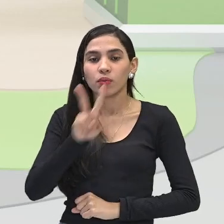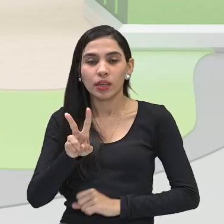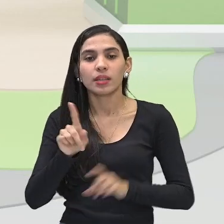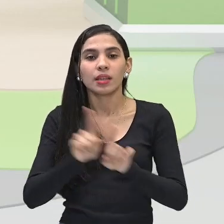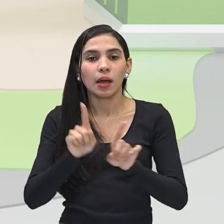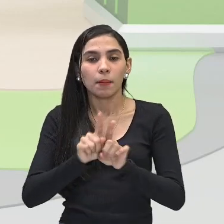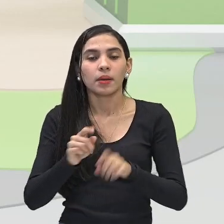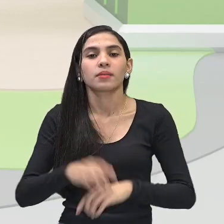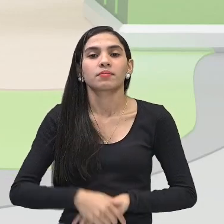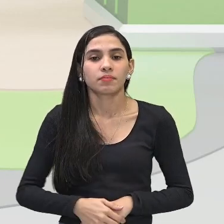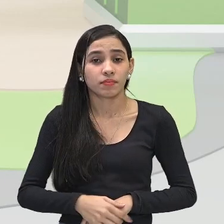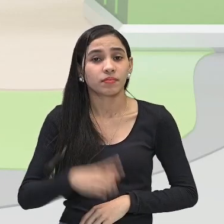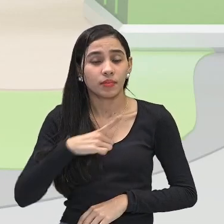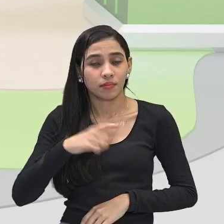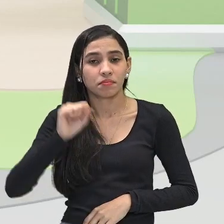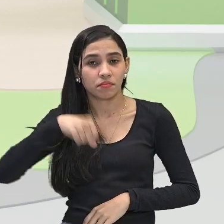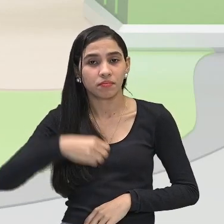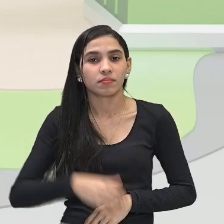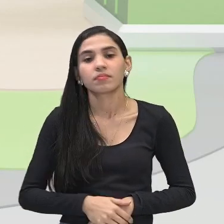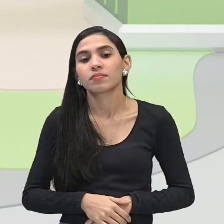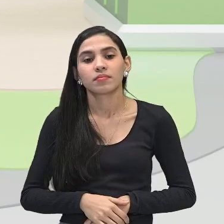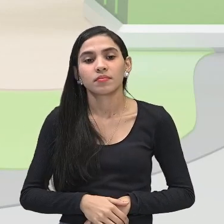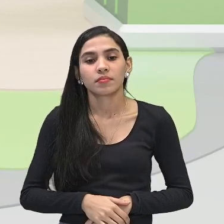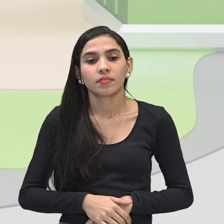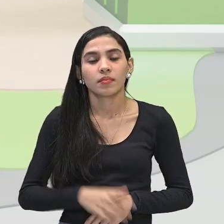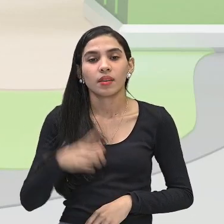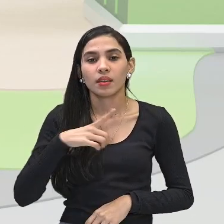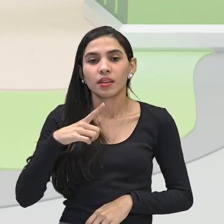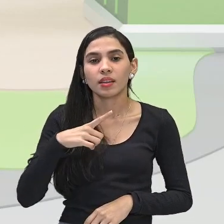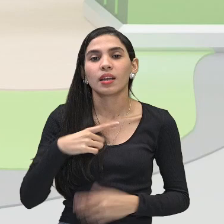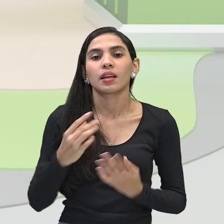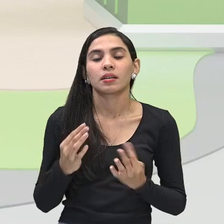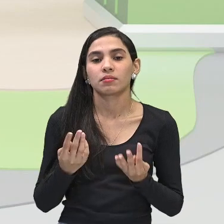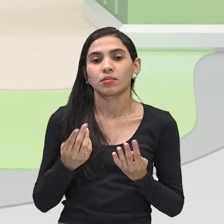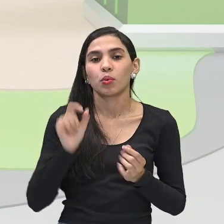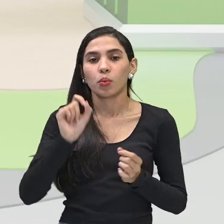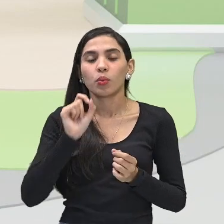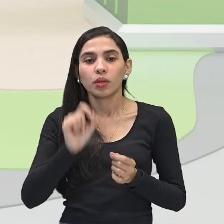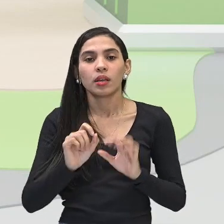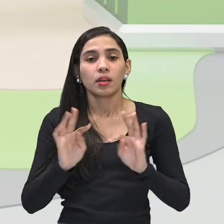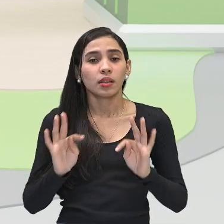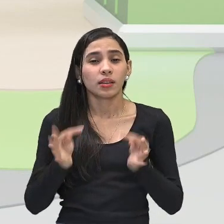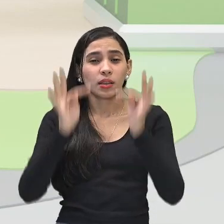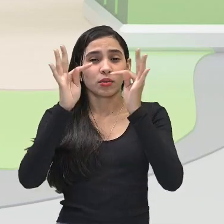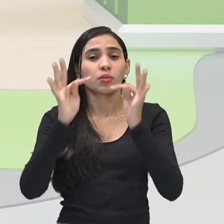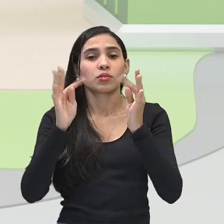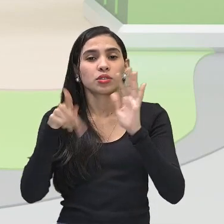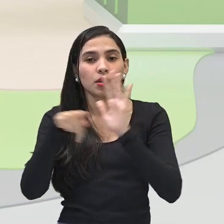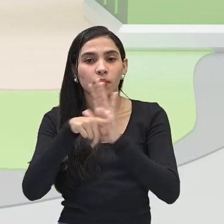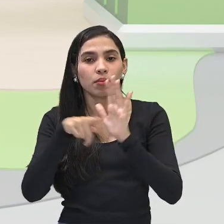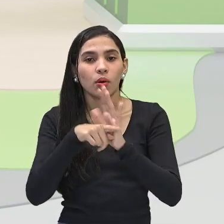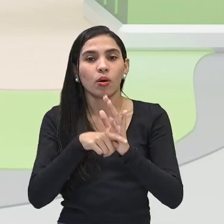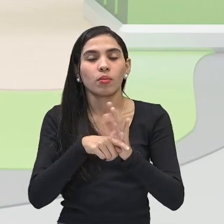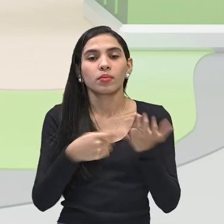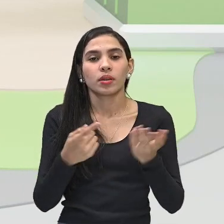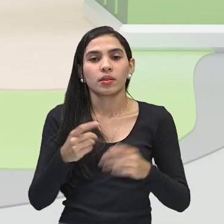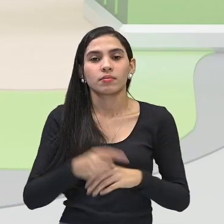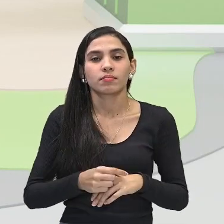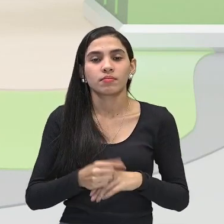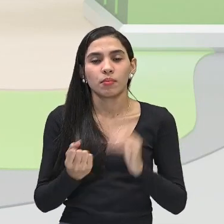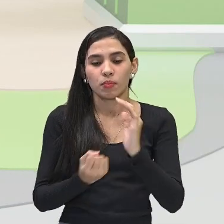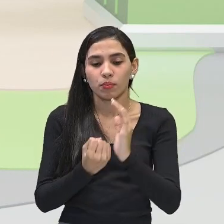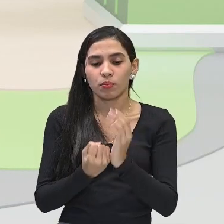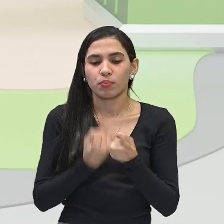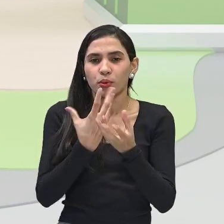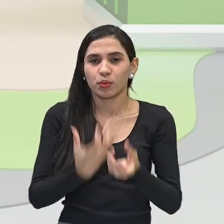existe, tá? Já tem aí no mercado essa tecnologia da indústria texto, né, essa tecnologia